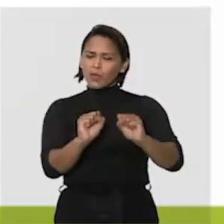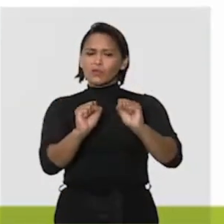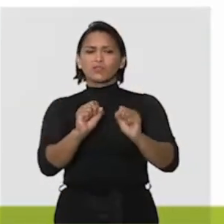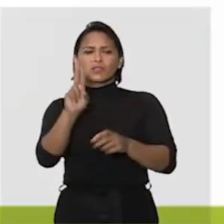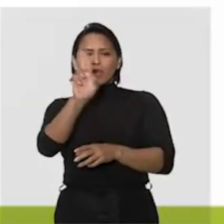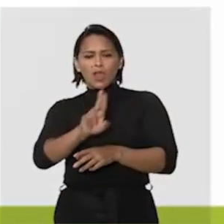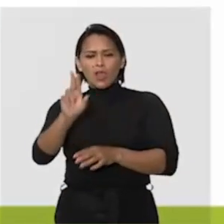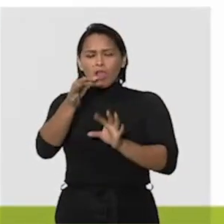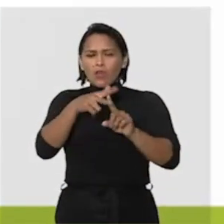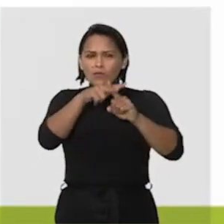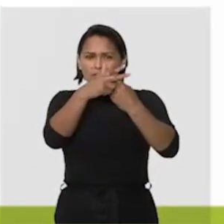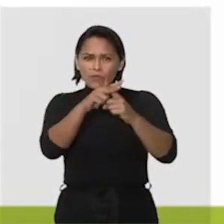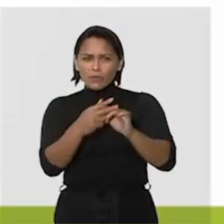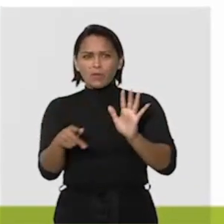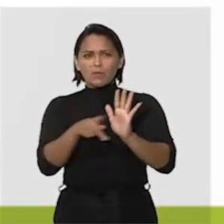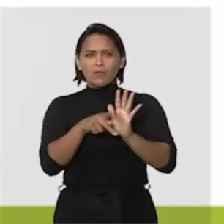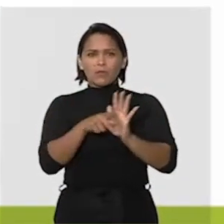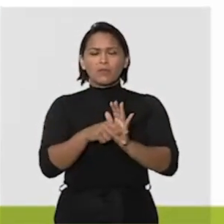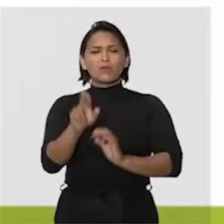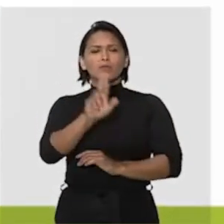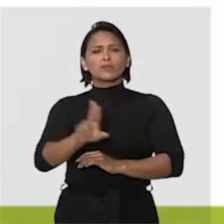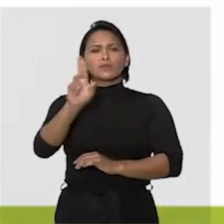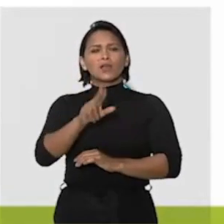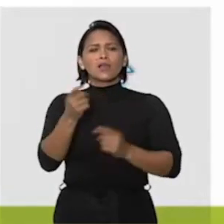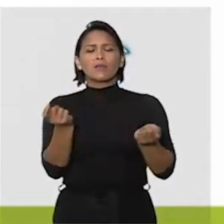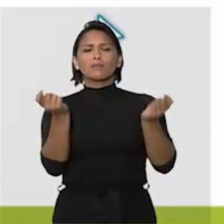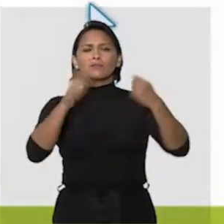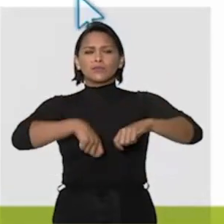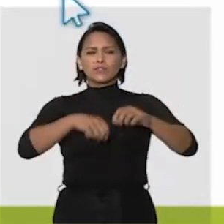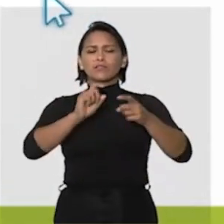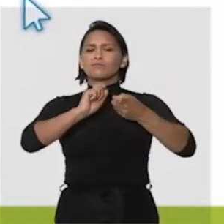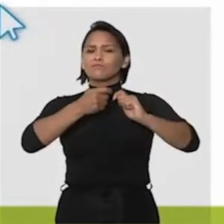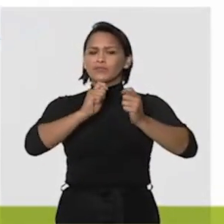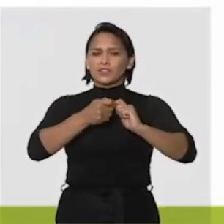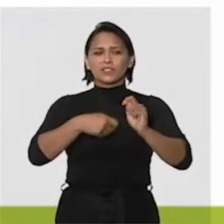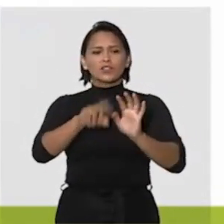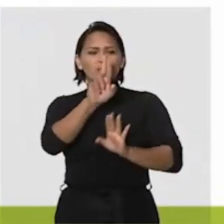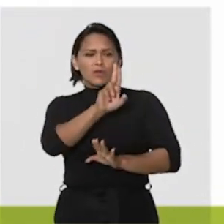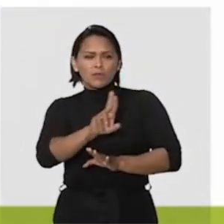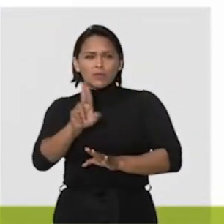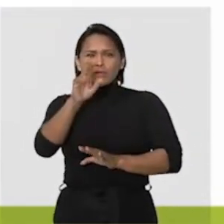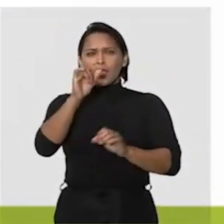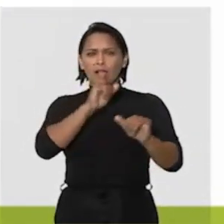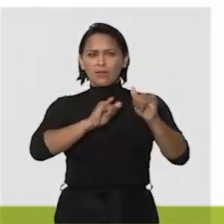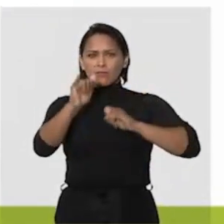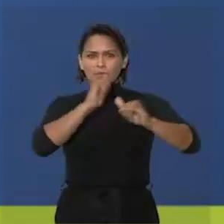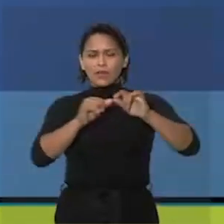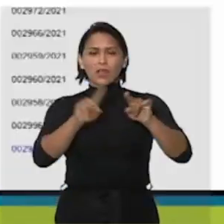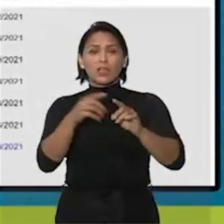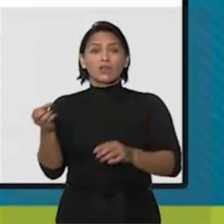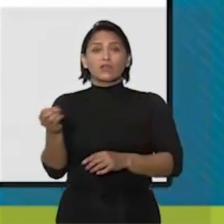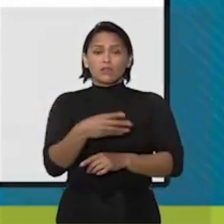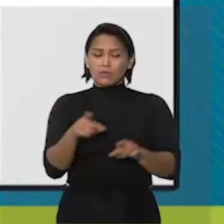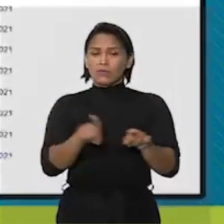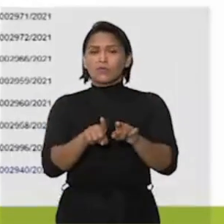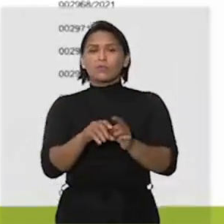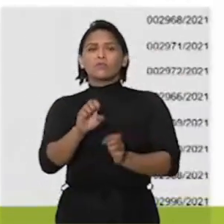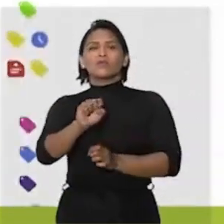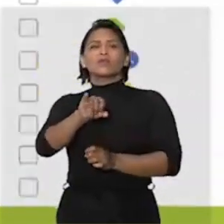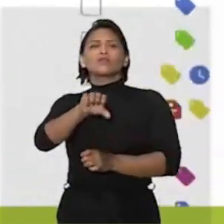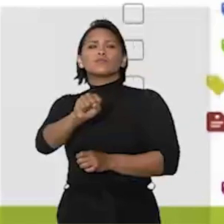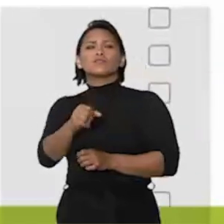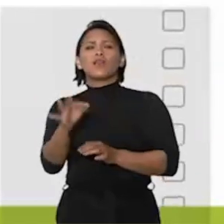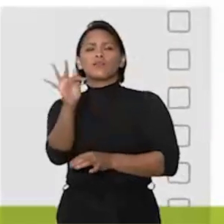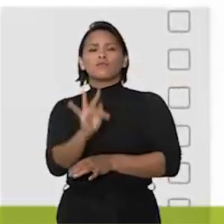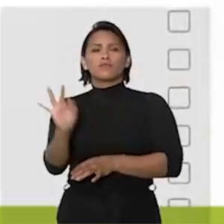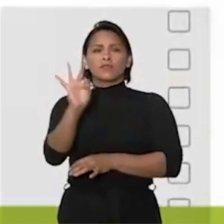configurado pelo próprio usuário, criado para possibilitar a administração dos dados da unidade. Outra novidade é